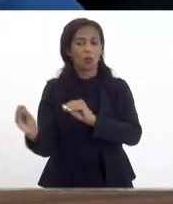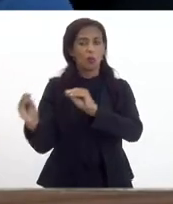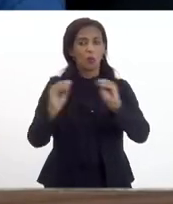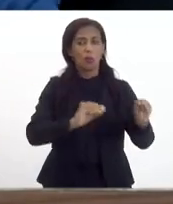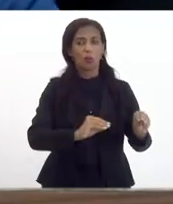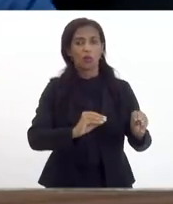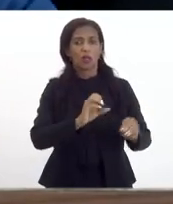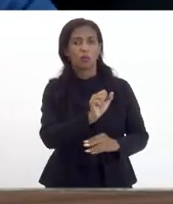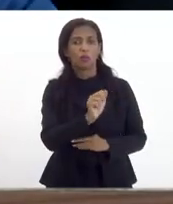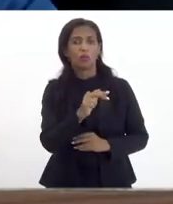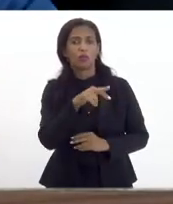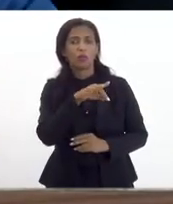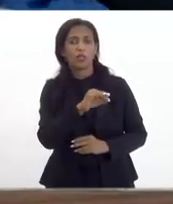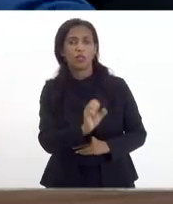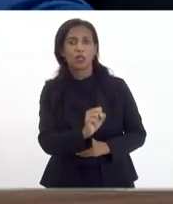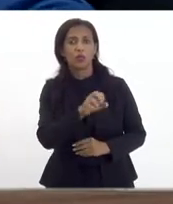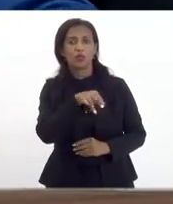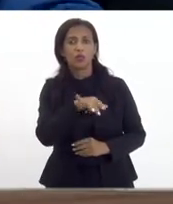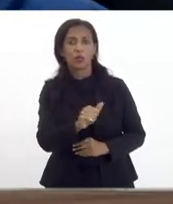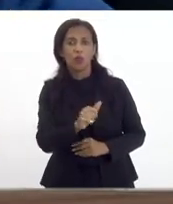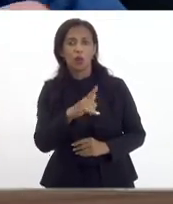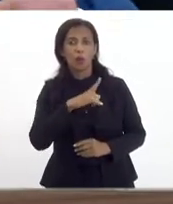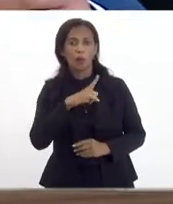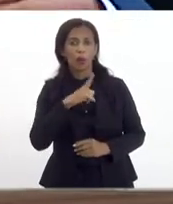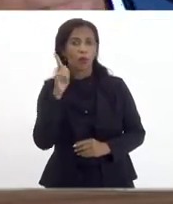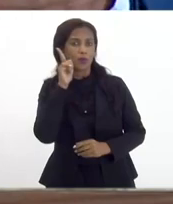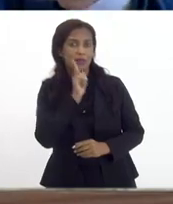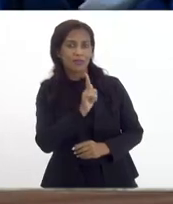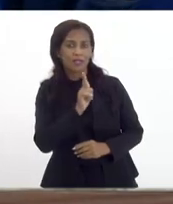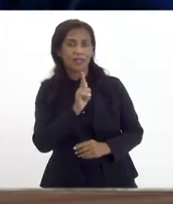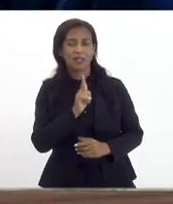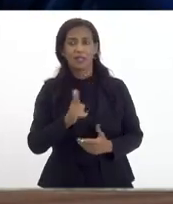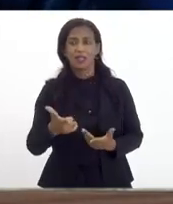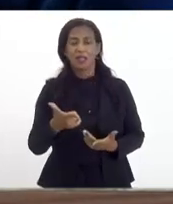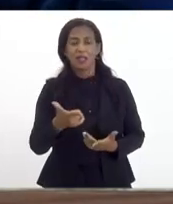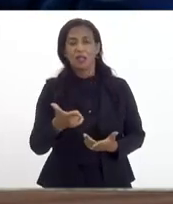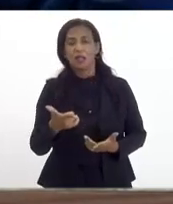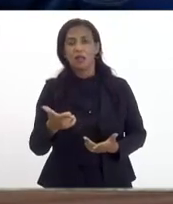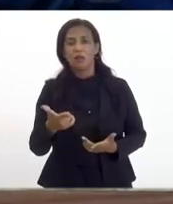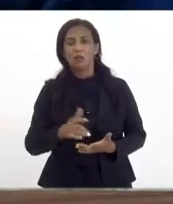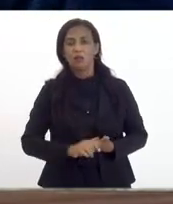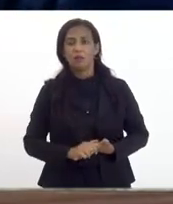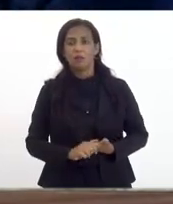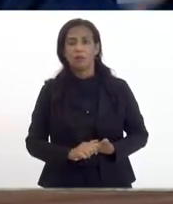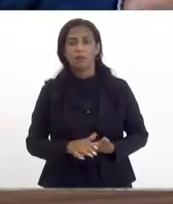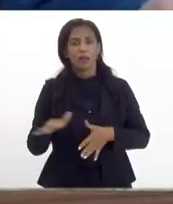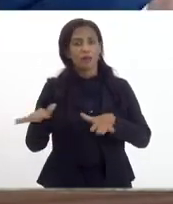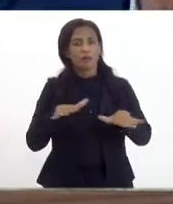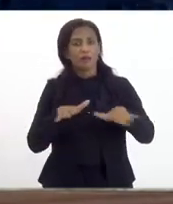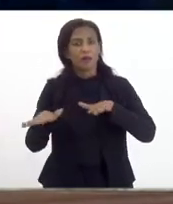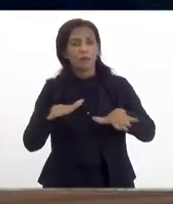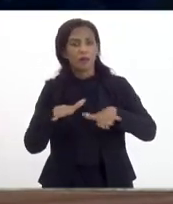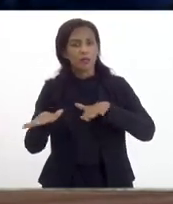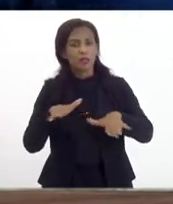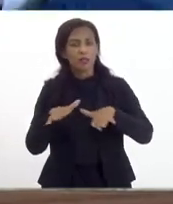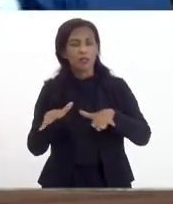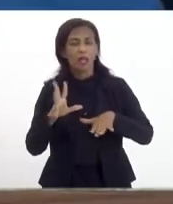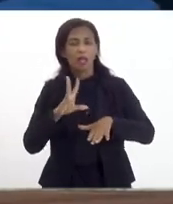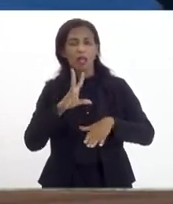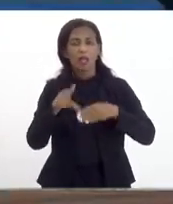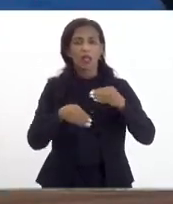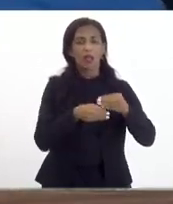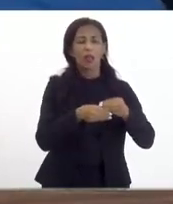para viabilizar uma concessão e que para viabilizar a concessão incluíram